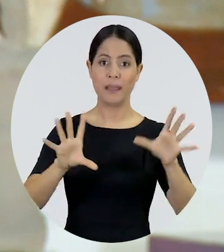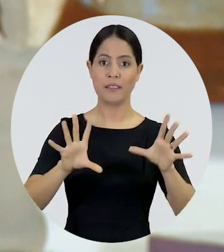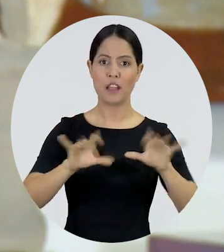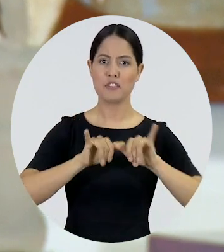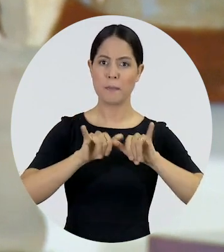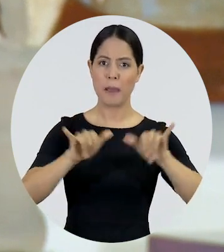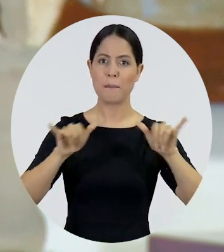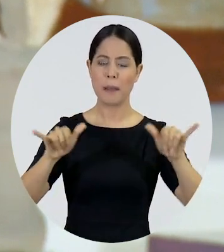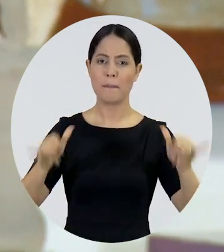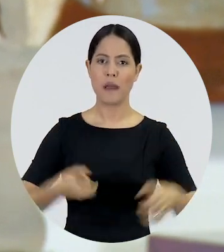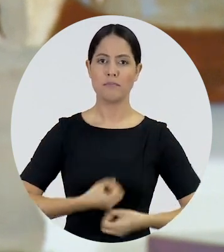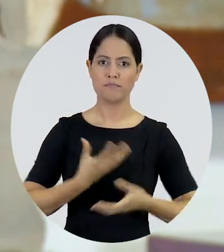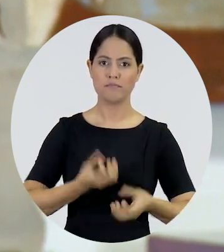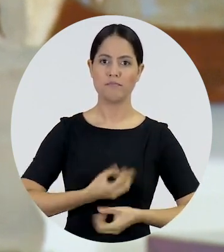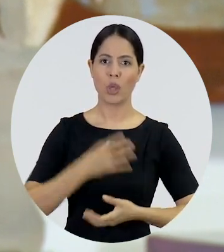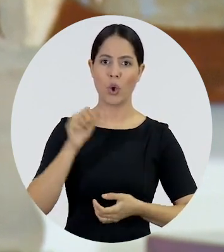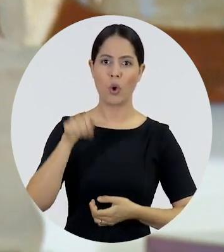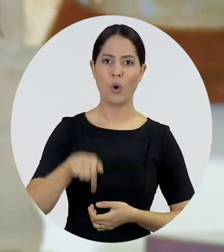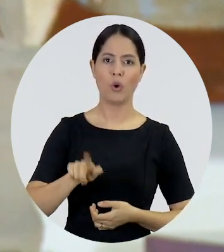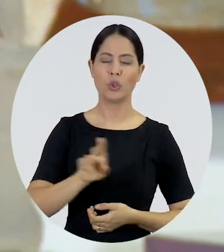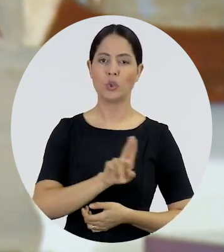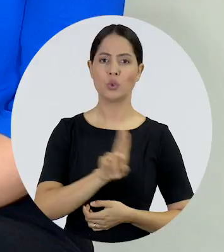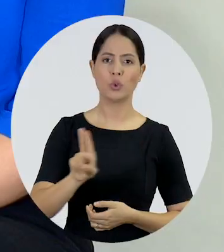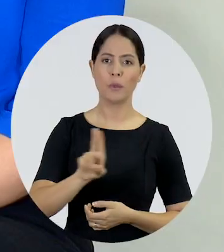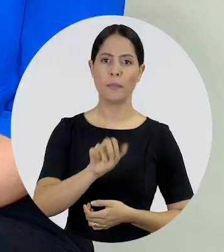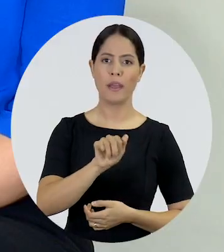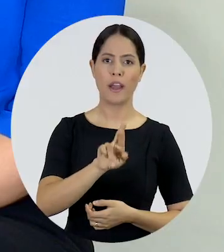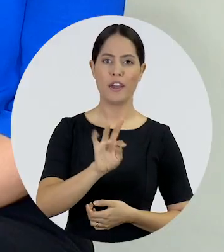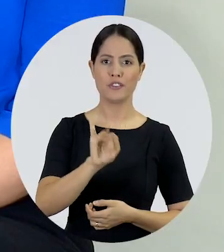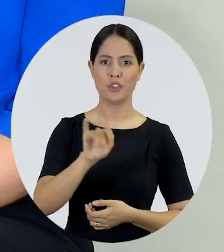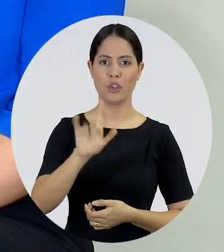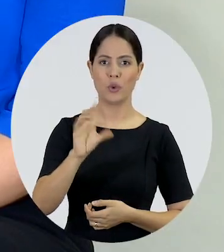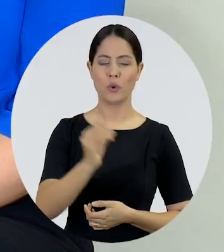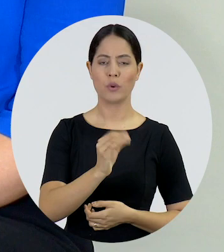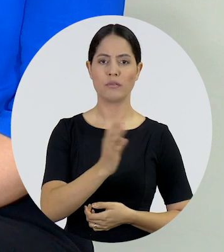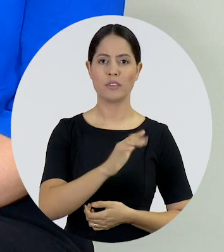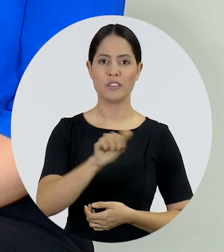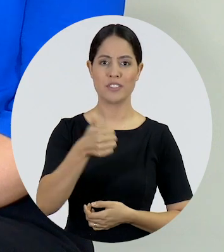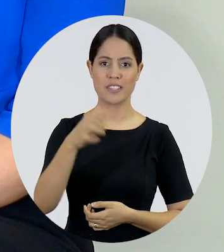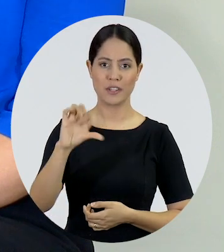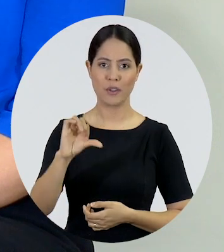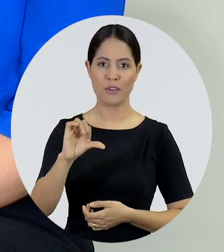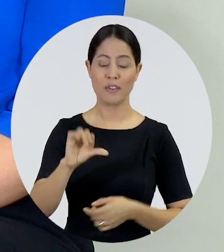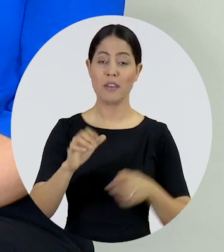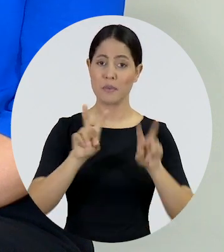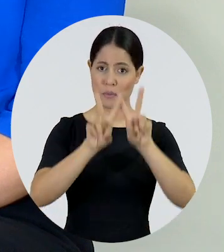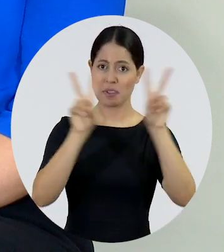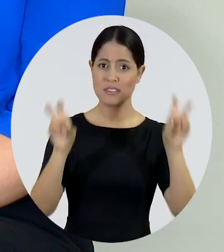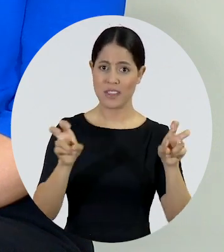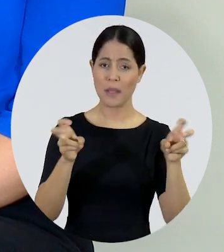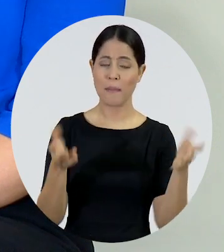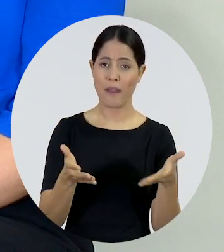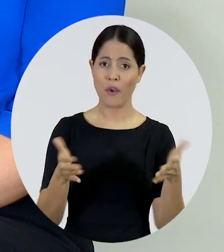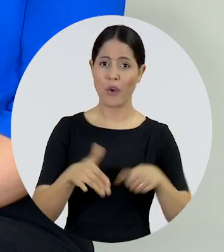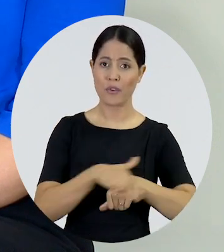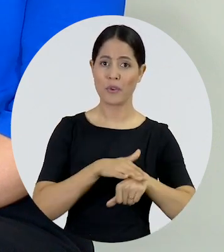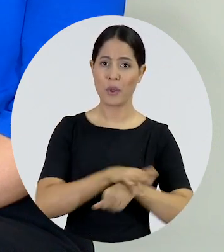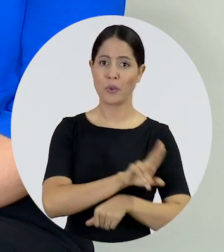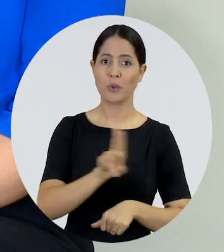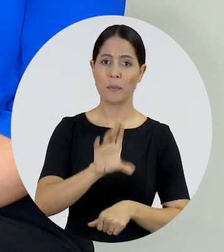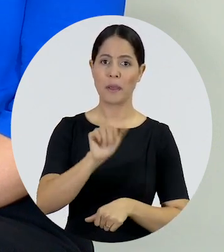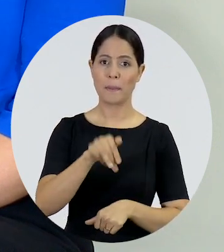de imprensa e de expressão da ONG Artigo 19. Para falar sobre esse assunto, eu converso com Camila Marques,